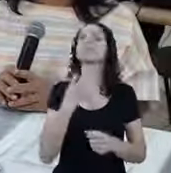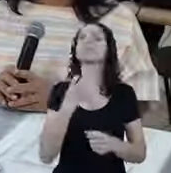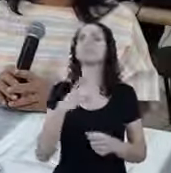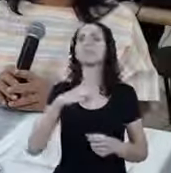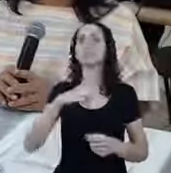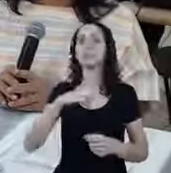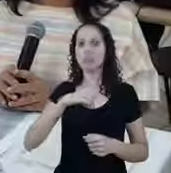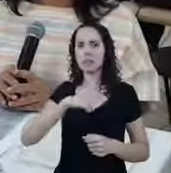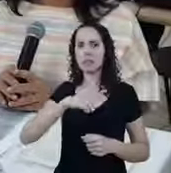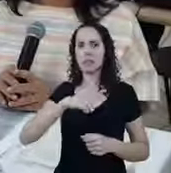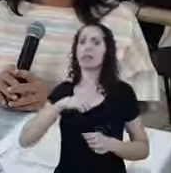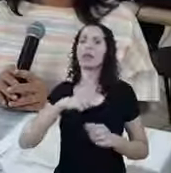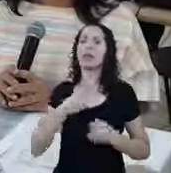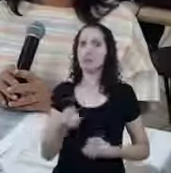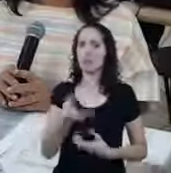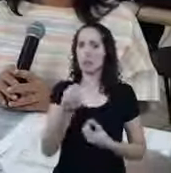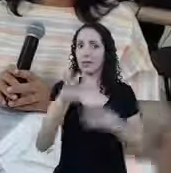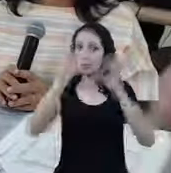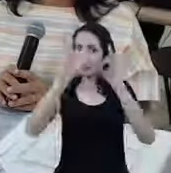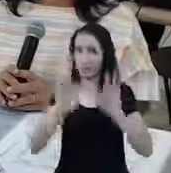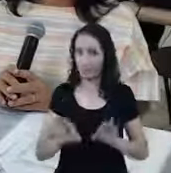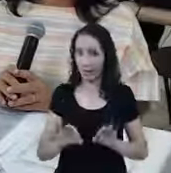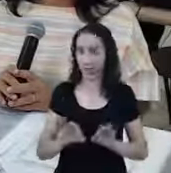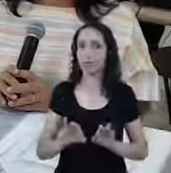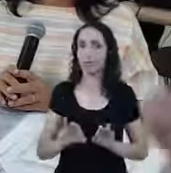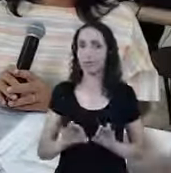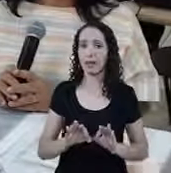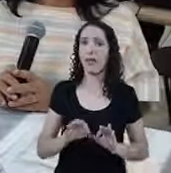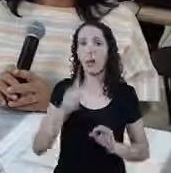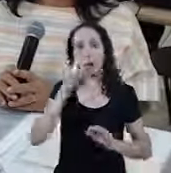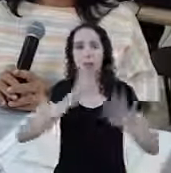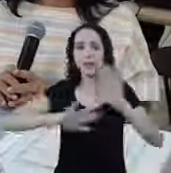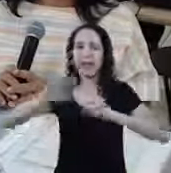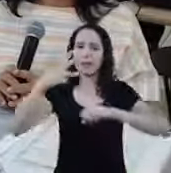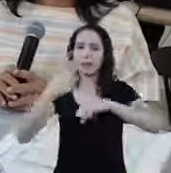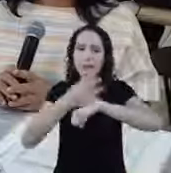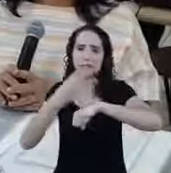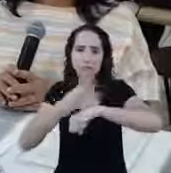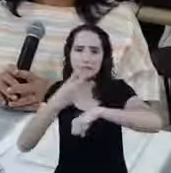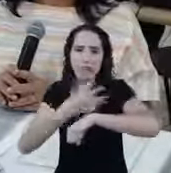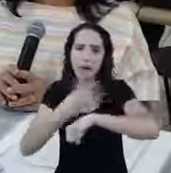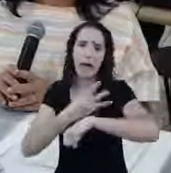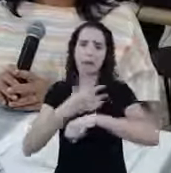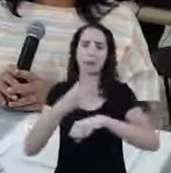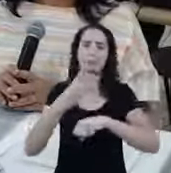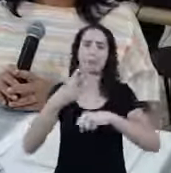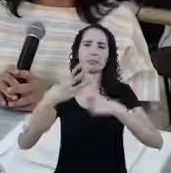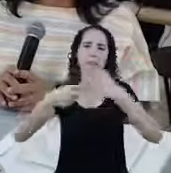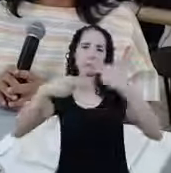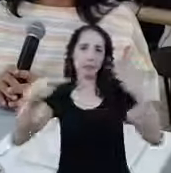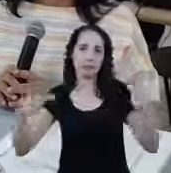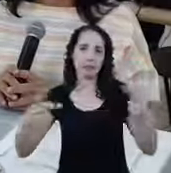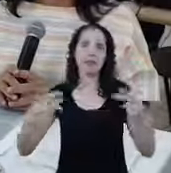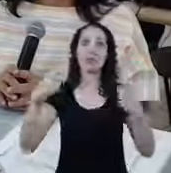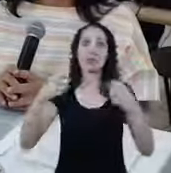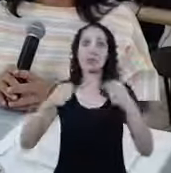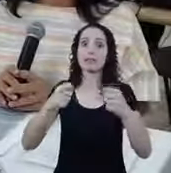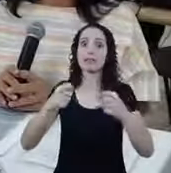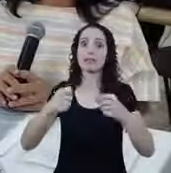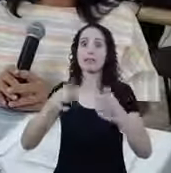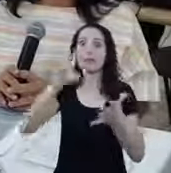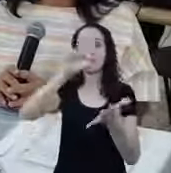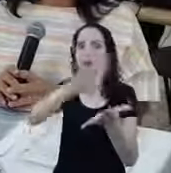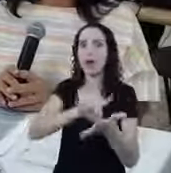As informações de WhatsApp Com links suspeitos Procurar sempre os canais Oficiais do governo Aquele que o final é .gov.br